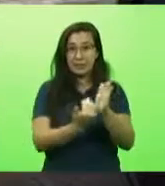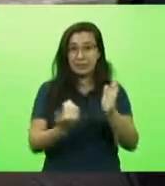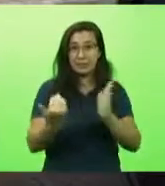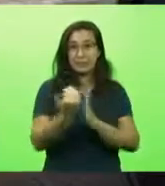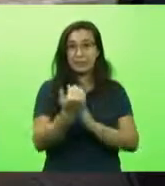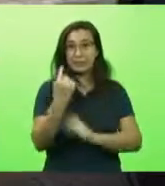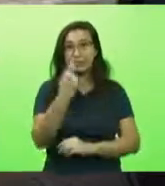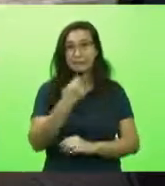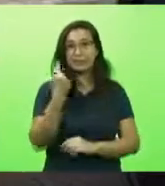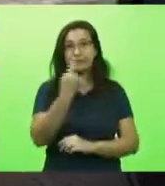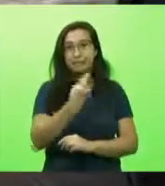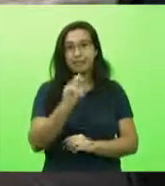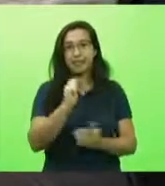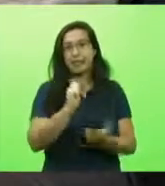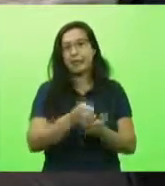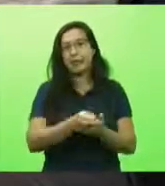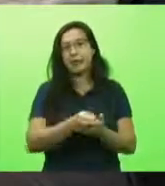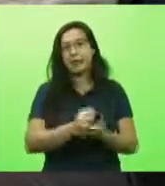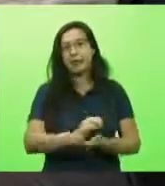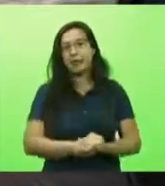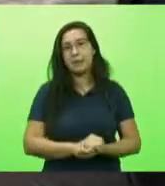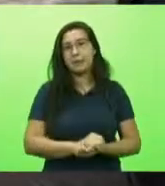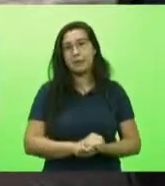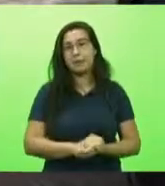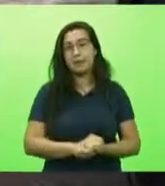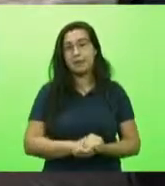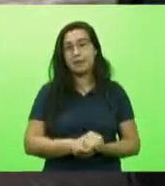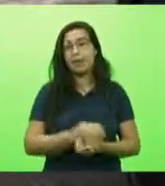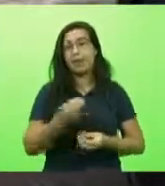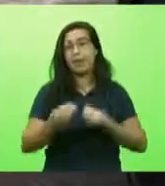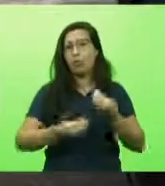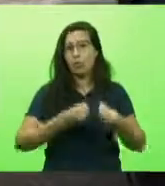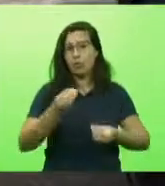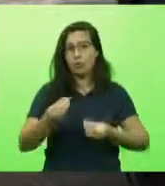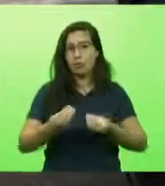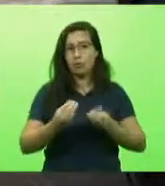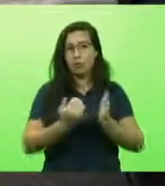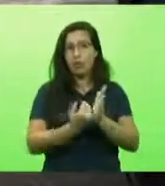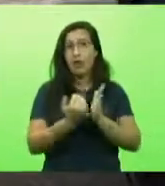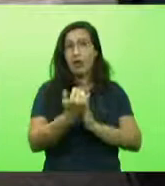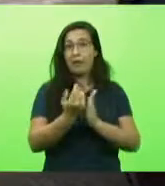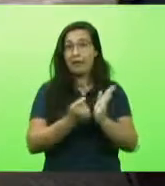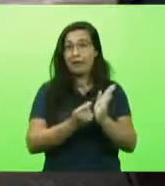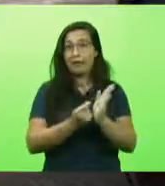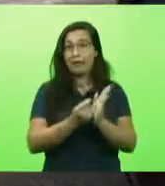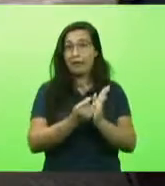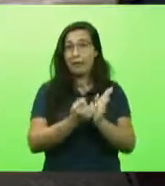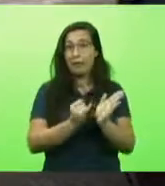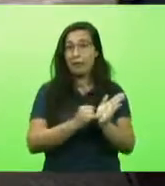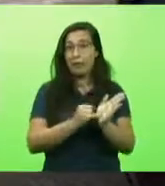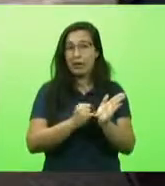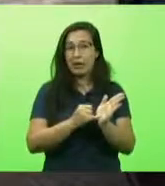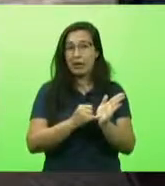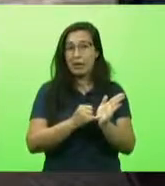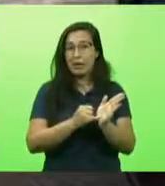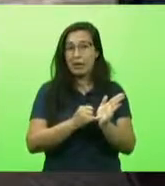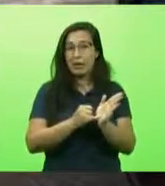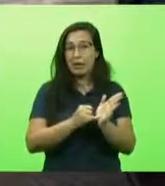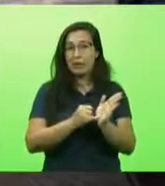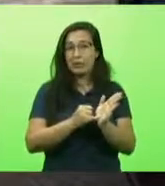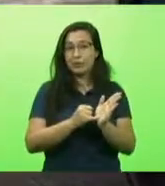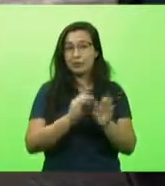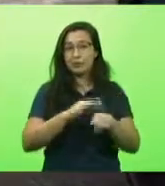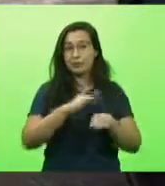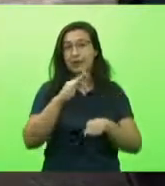É isso. Essa é a verdade. Tanto é que nós tivemos um aumento de impostos acima dos 2%. Isso mesmo.